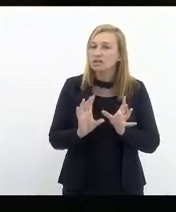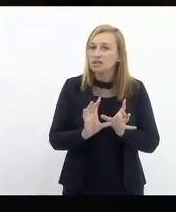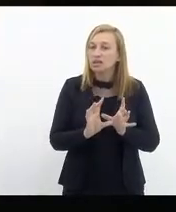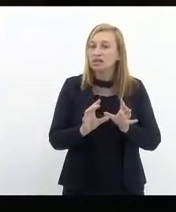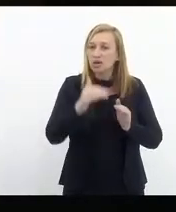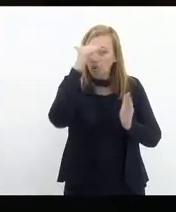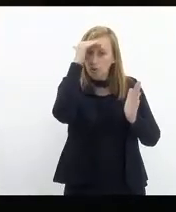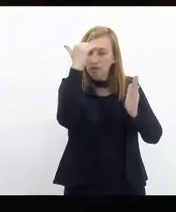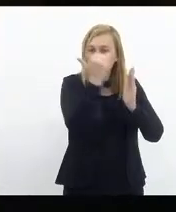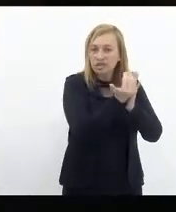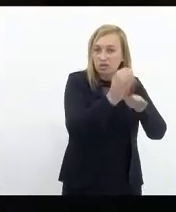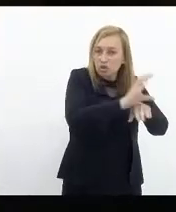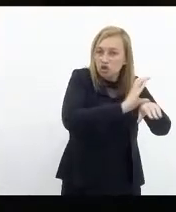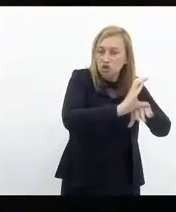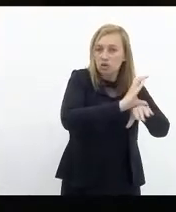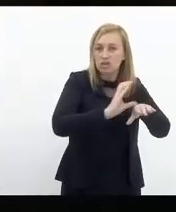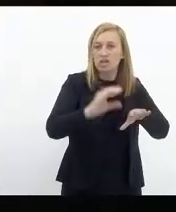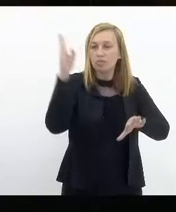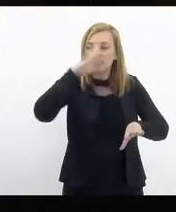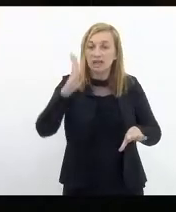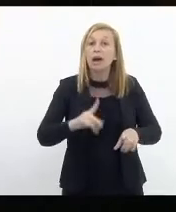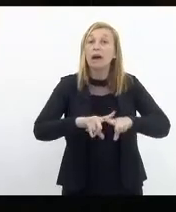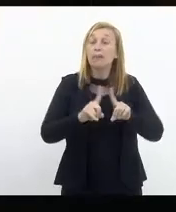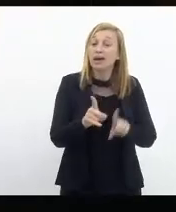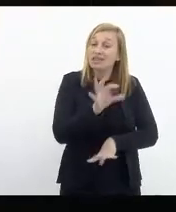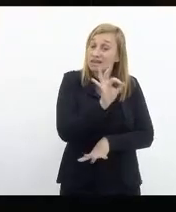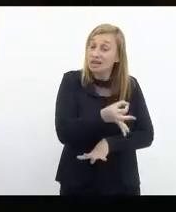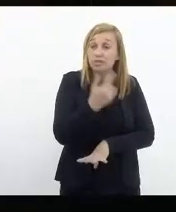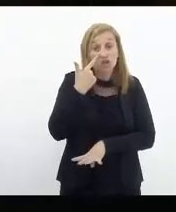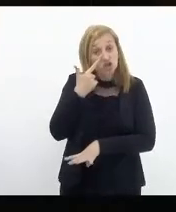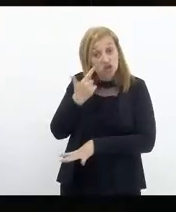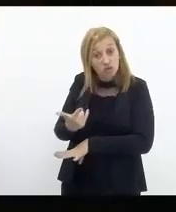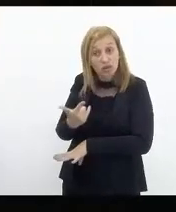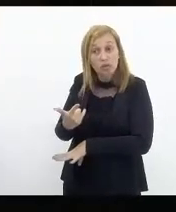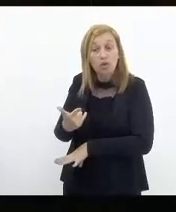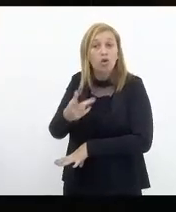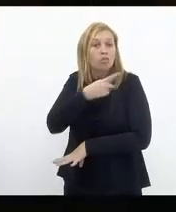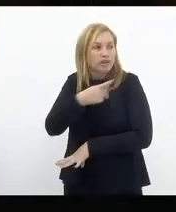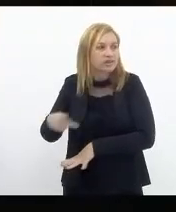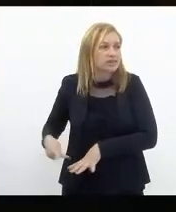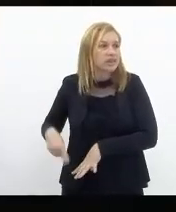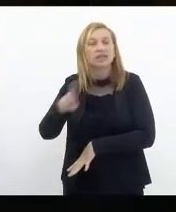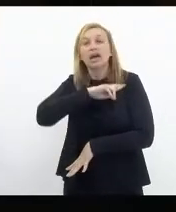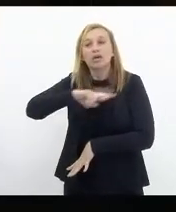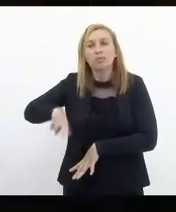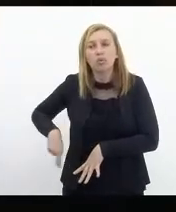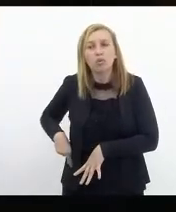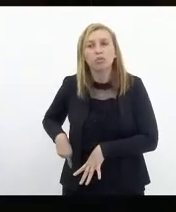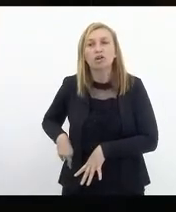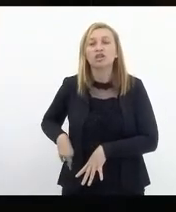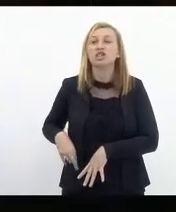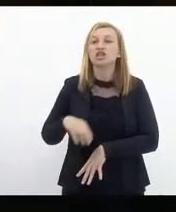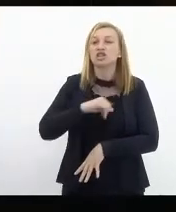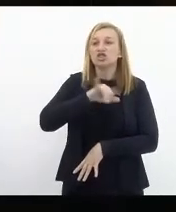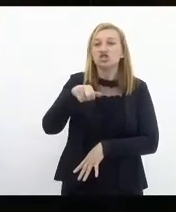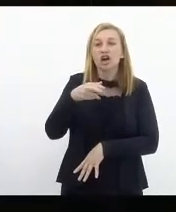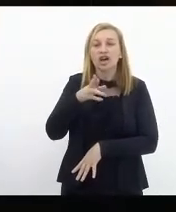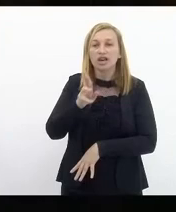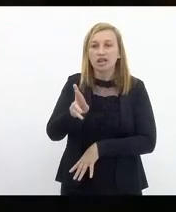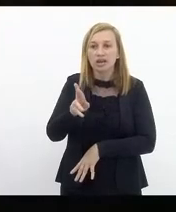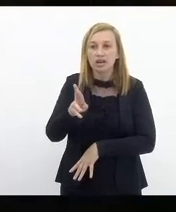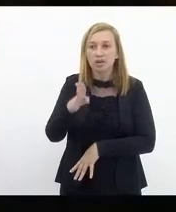brasileira, mas que, efetivamente, a gente viu o presidente da república, Jair Bolsonaro,